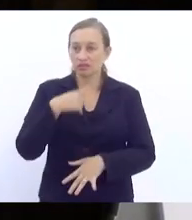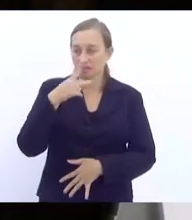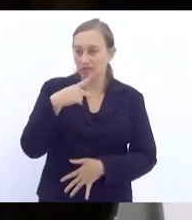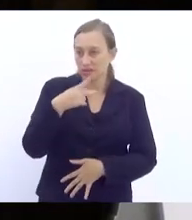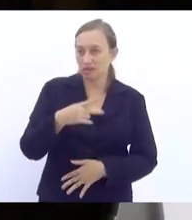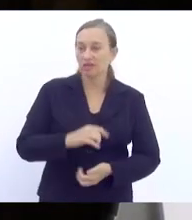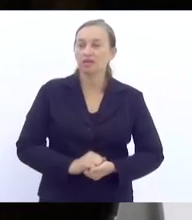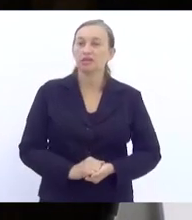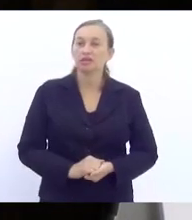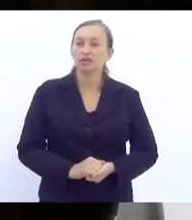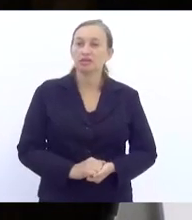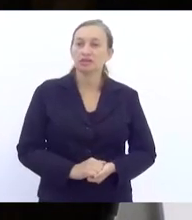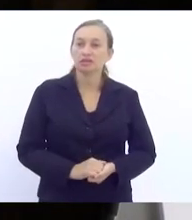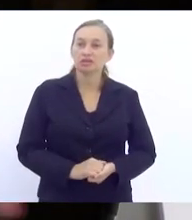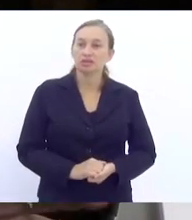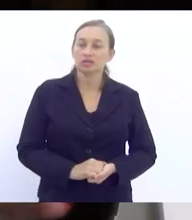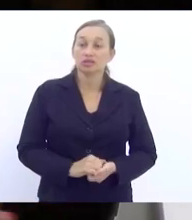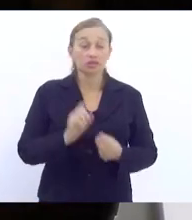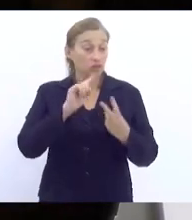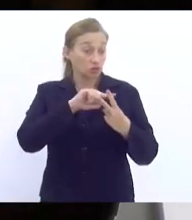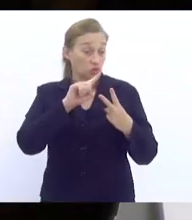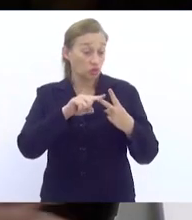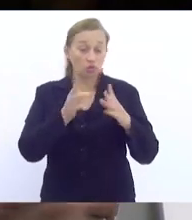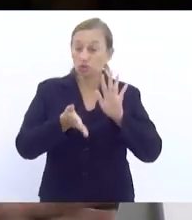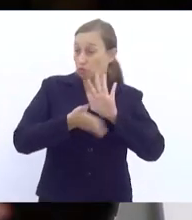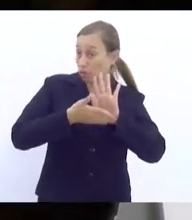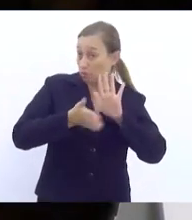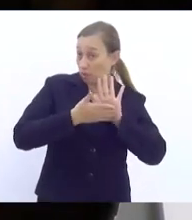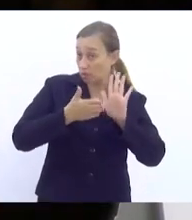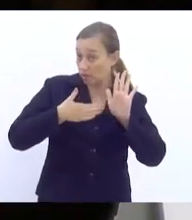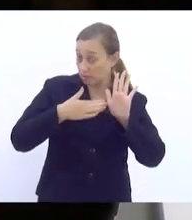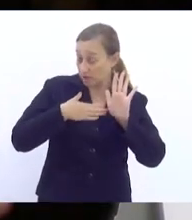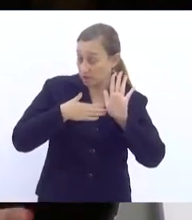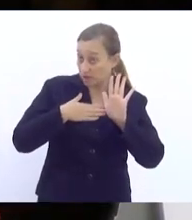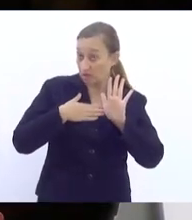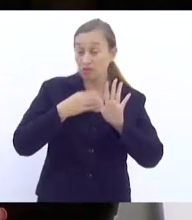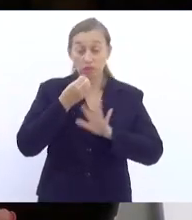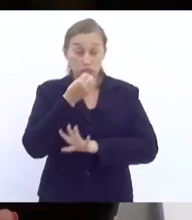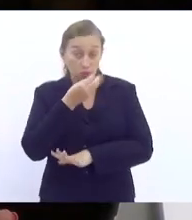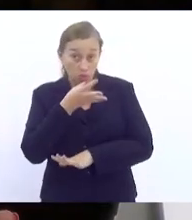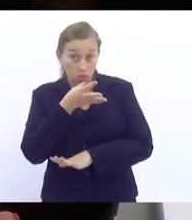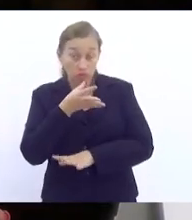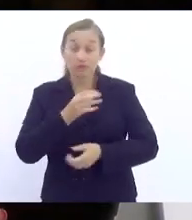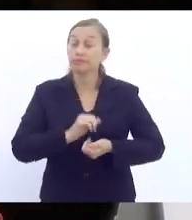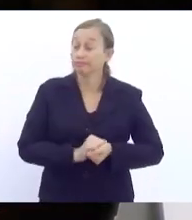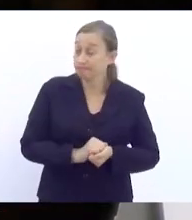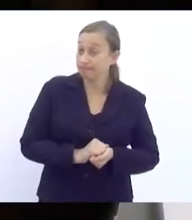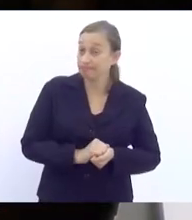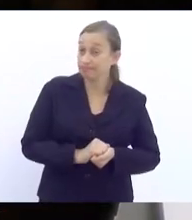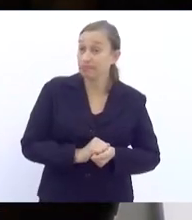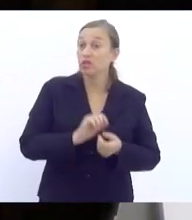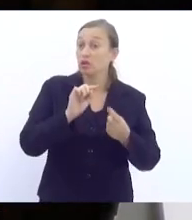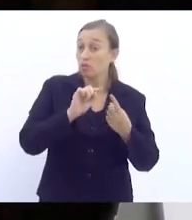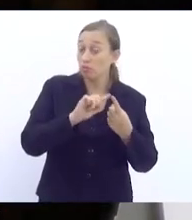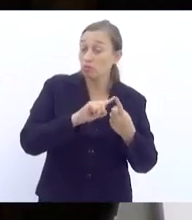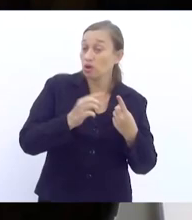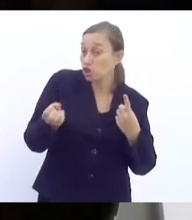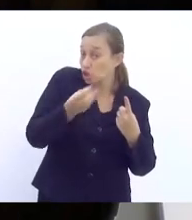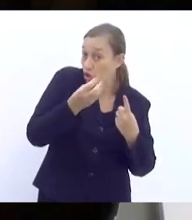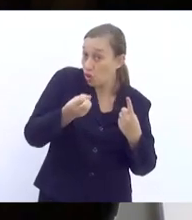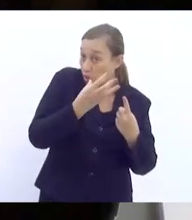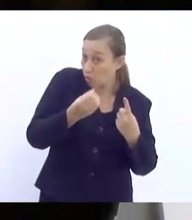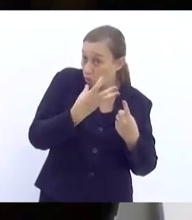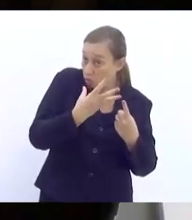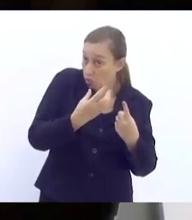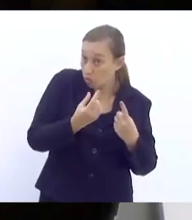trazendo essas duas propostas que, para mim, foram muito distintas, uma mais recente, que